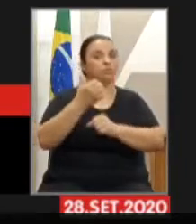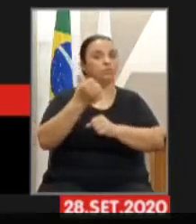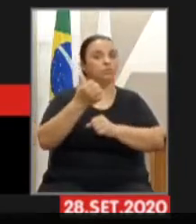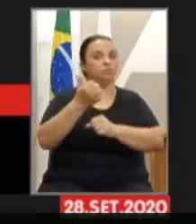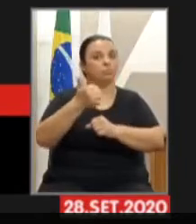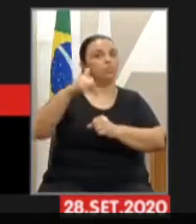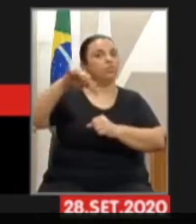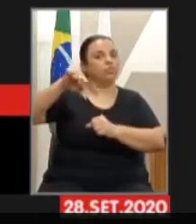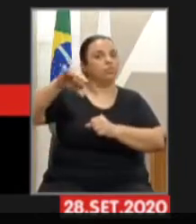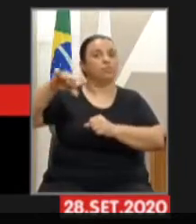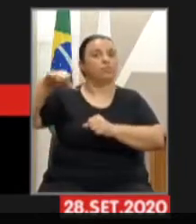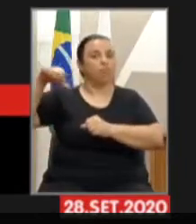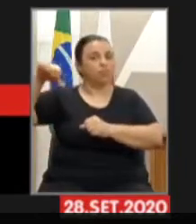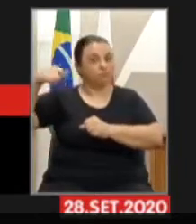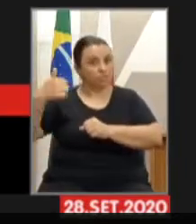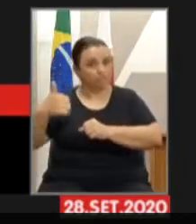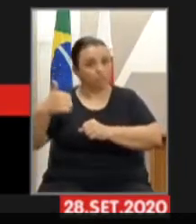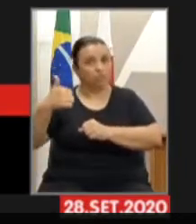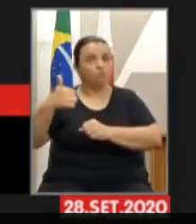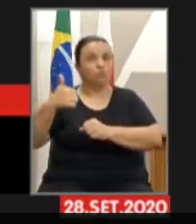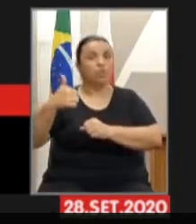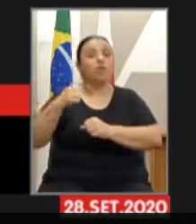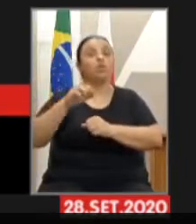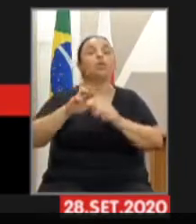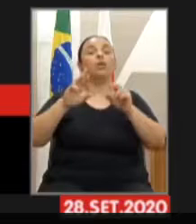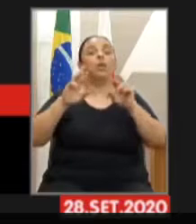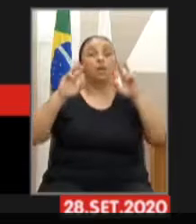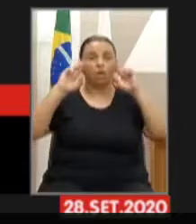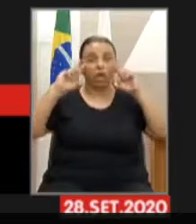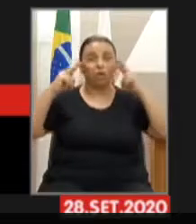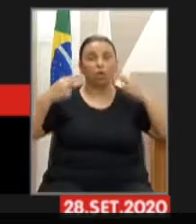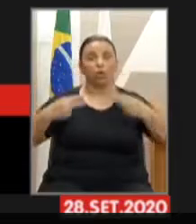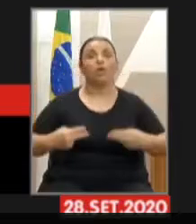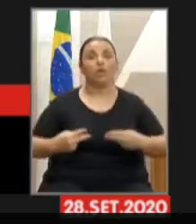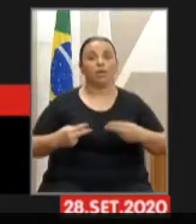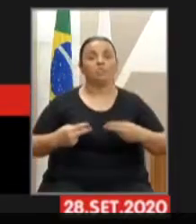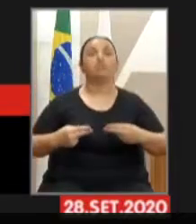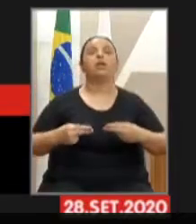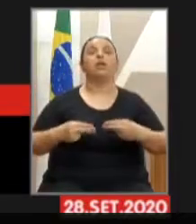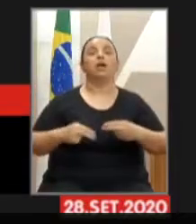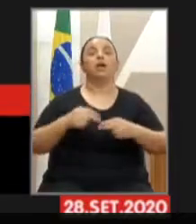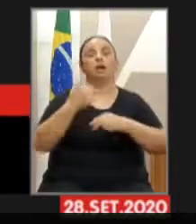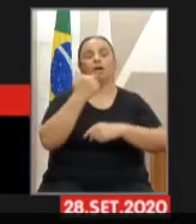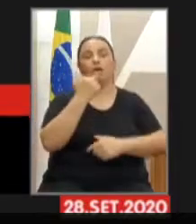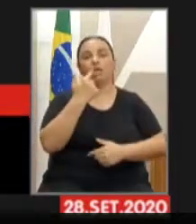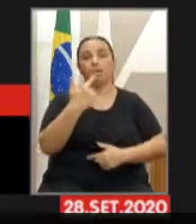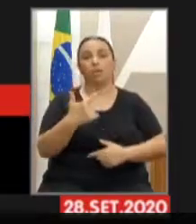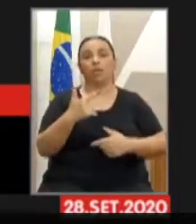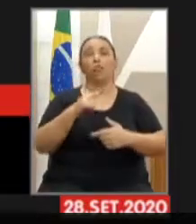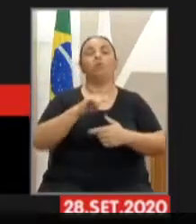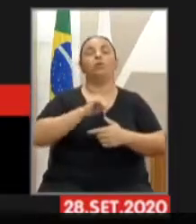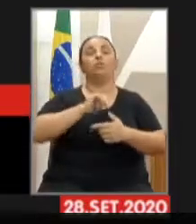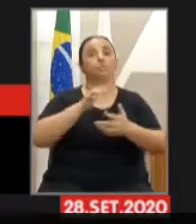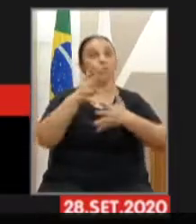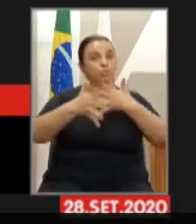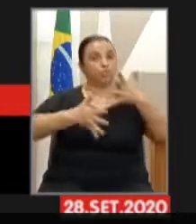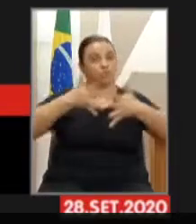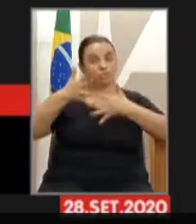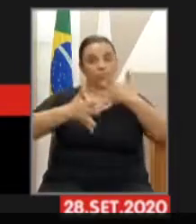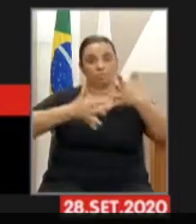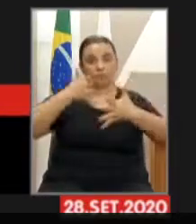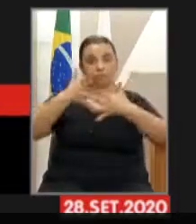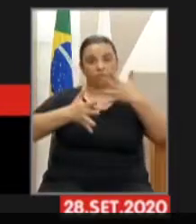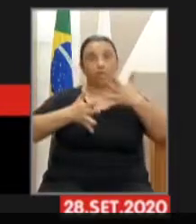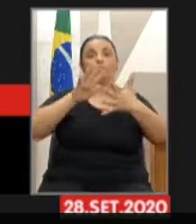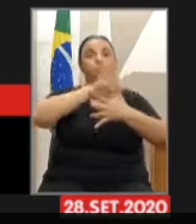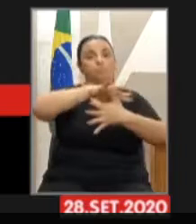Gerais com meio de comunicação objetiva de uso corrente a linguagem gestual codificada na língua brasileira de